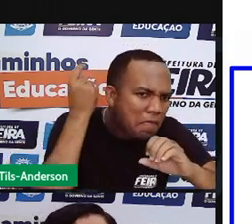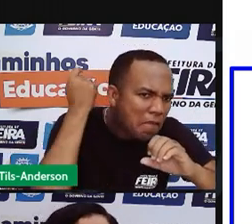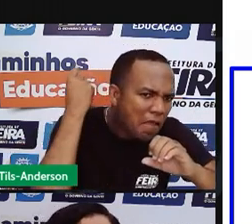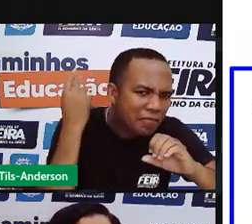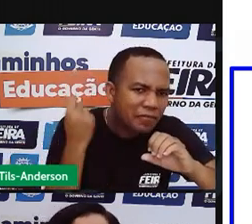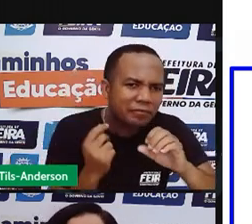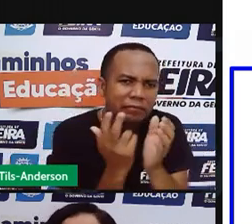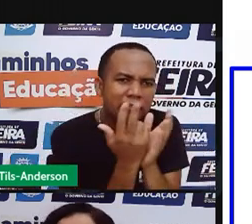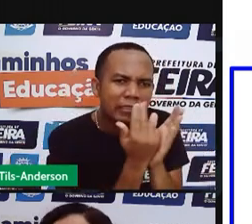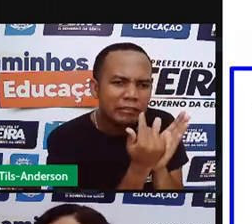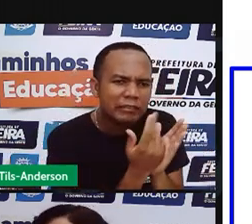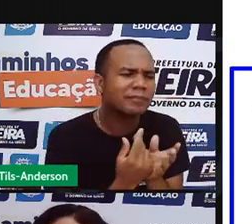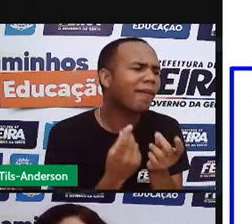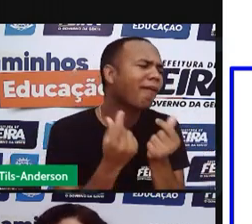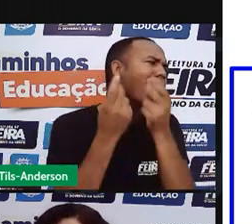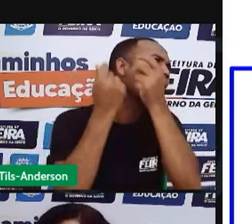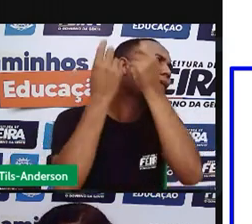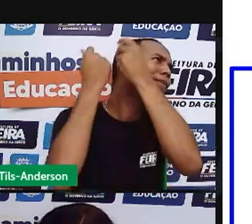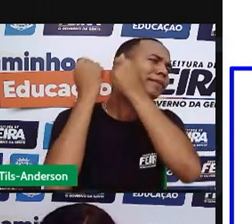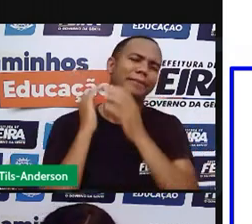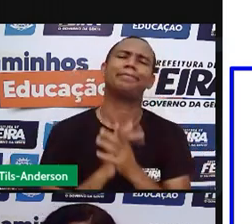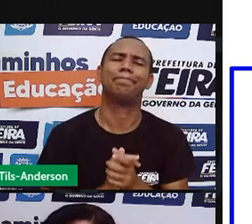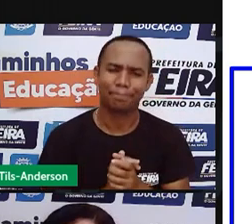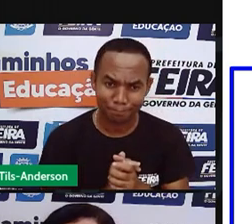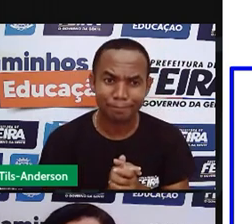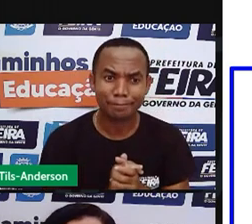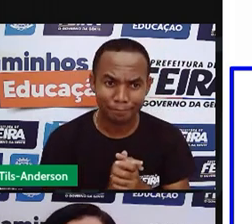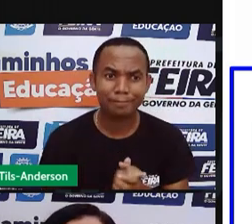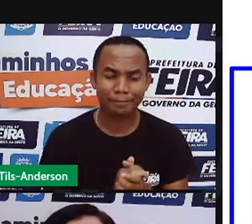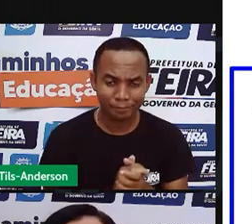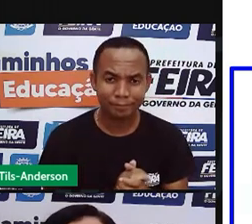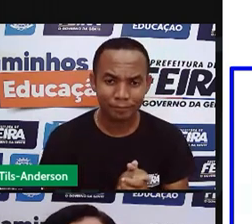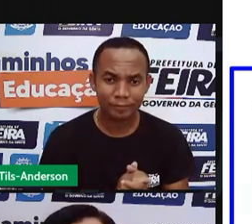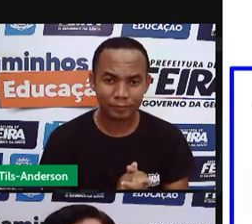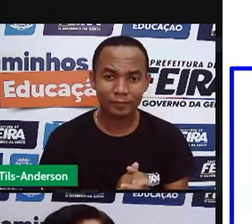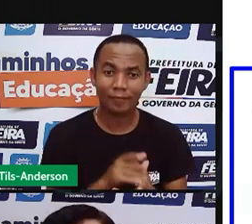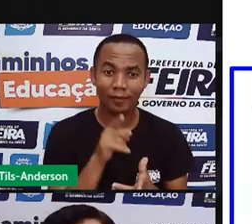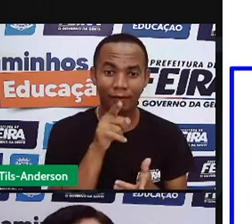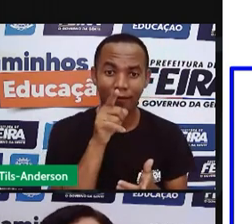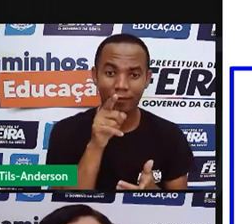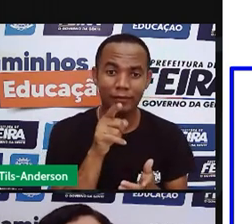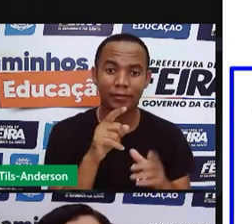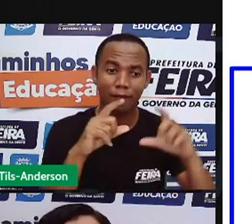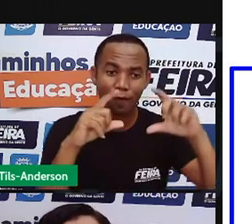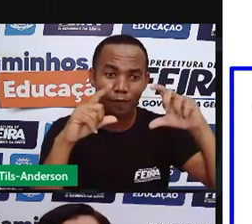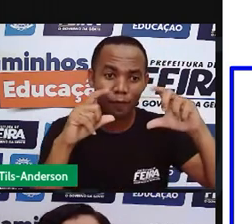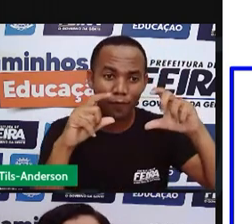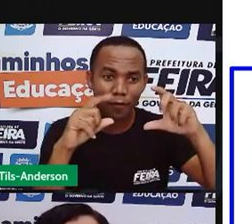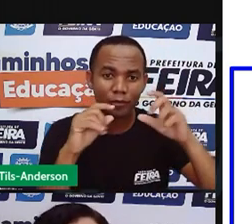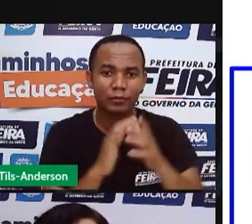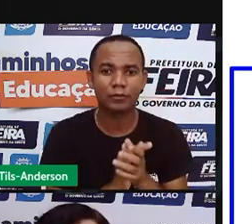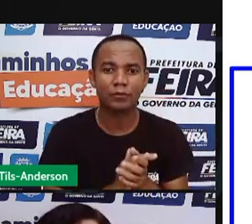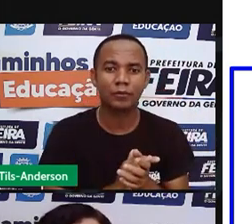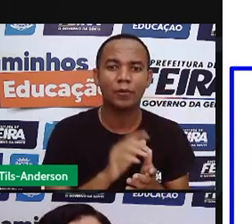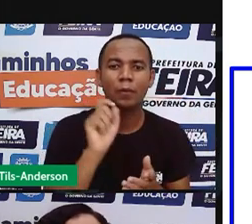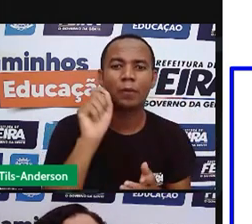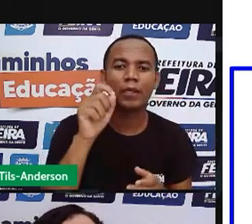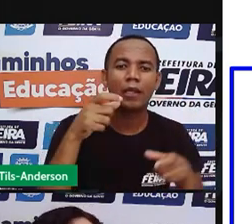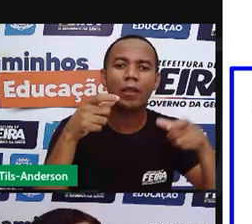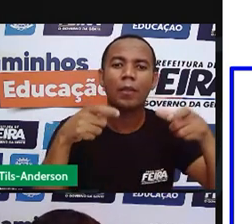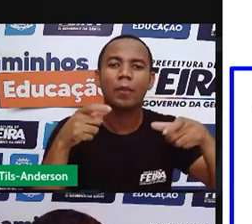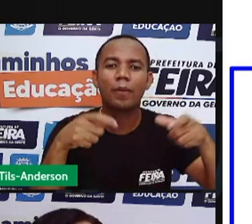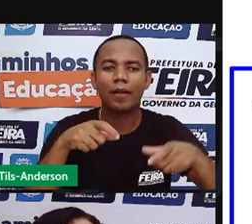há milhares de anos atrás. E essa imagem é do Egito.